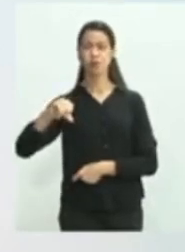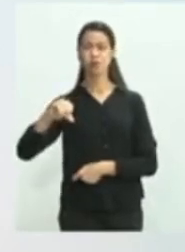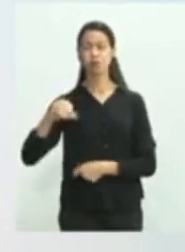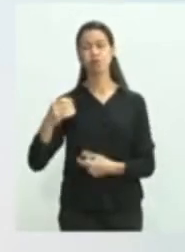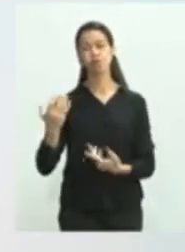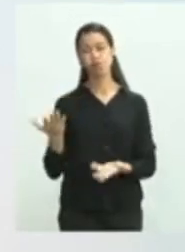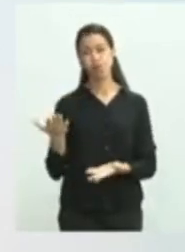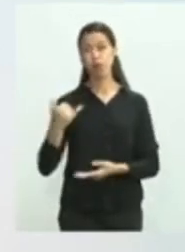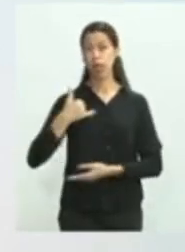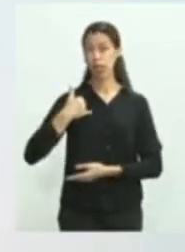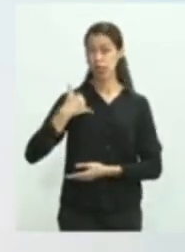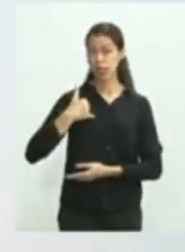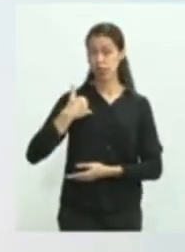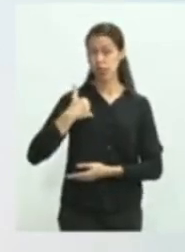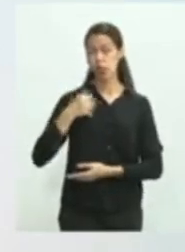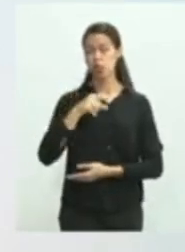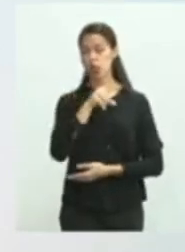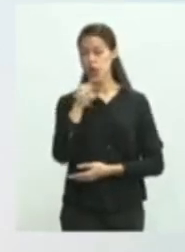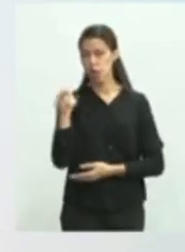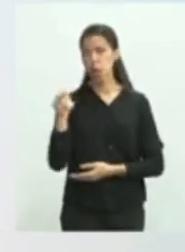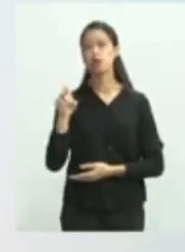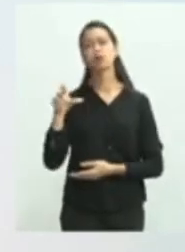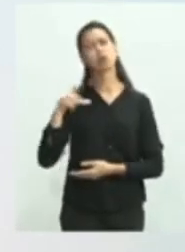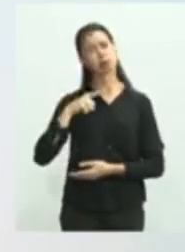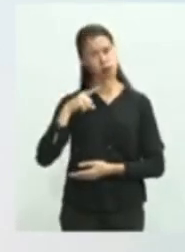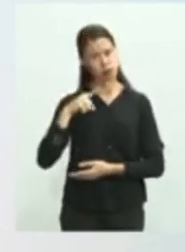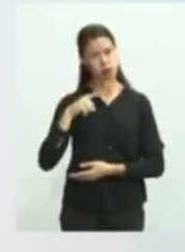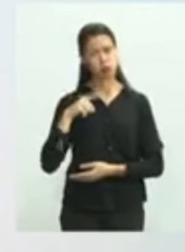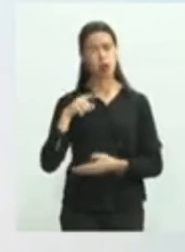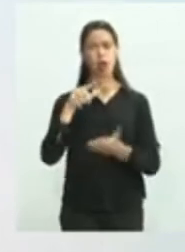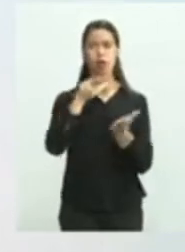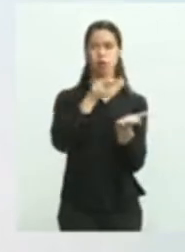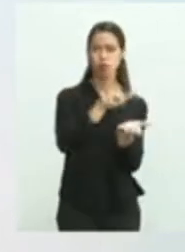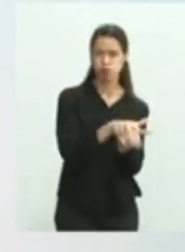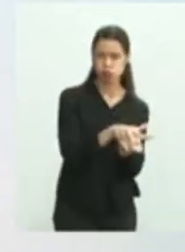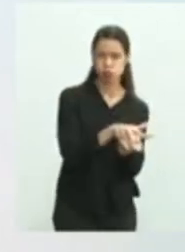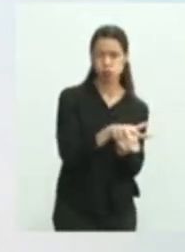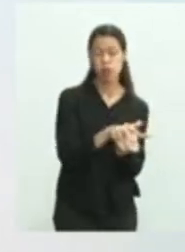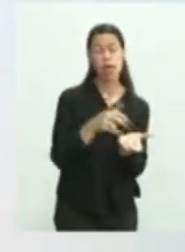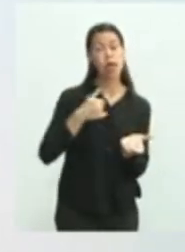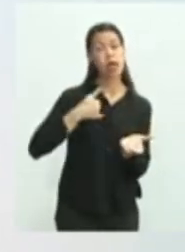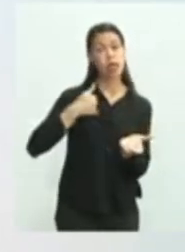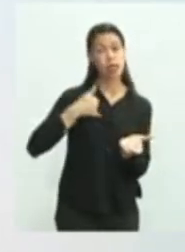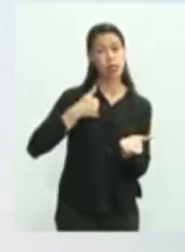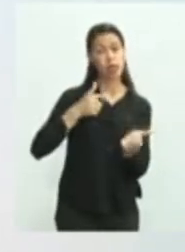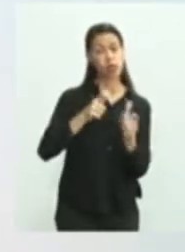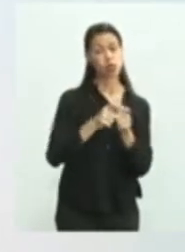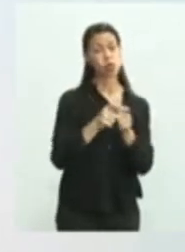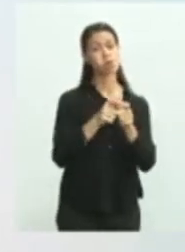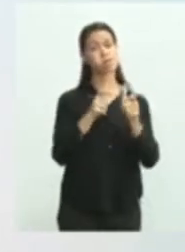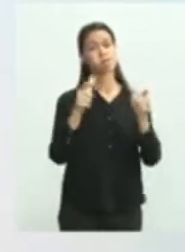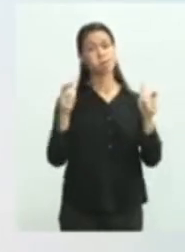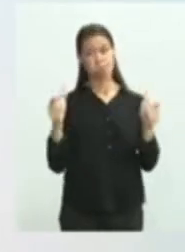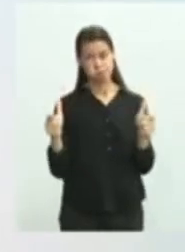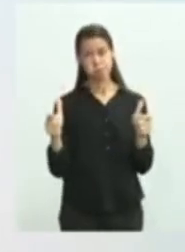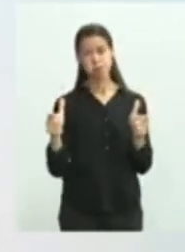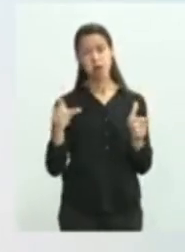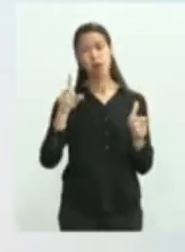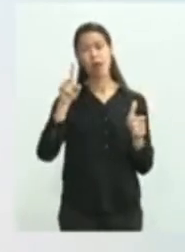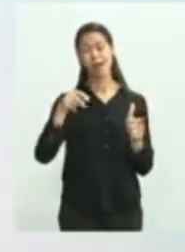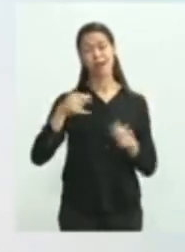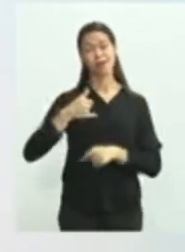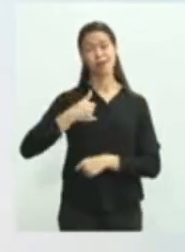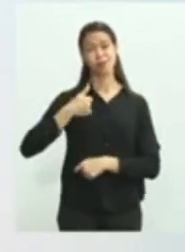também por essa idade, ocupam os leitos de internação da faixa etária, que tem o maior número de letalidade, que é